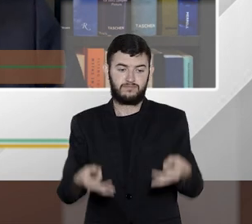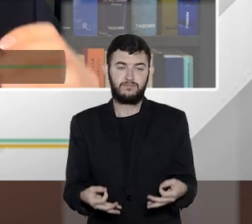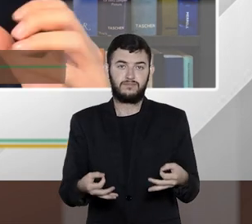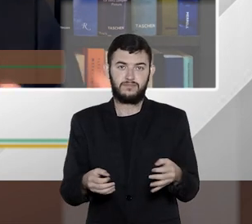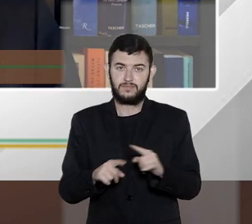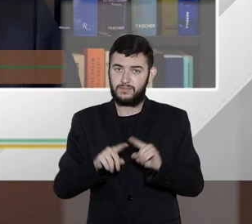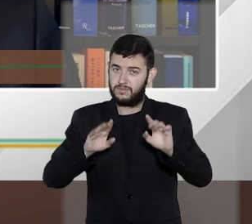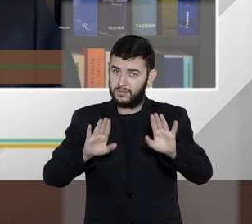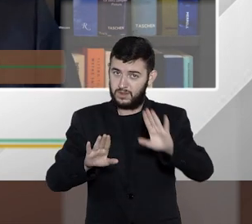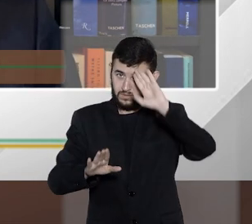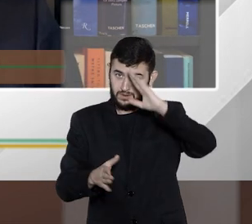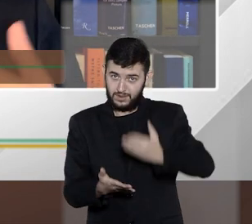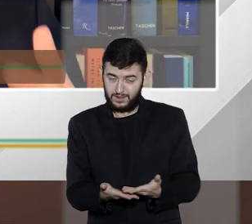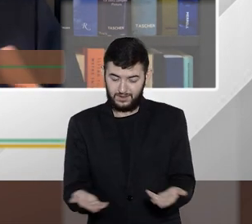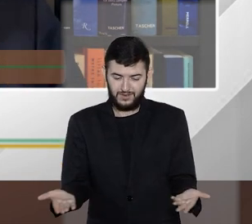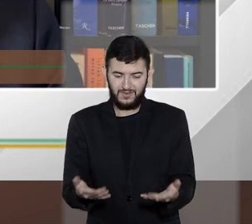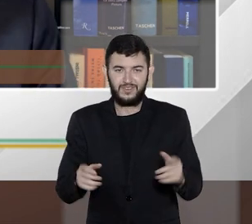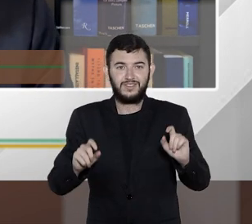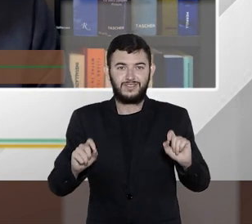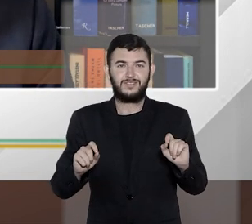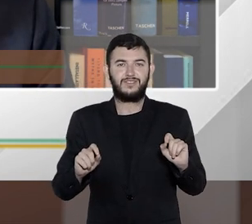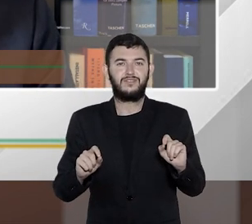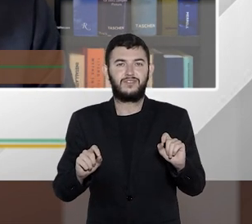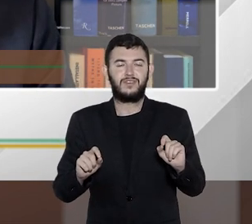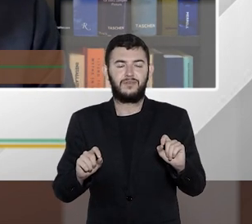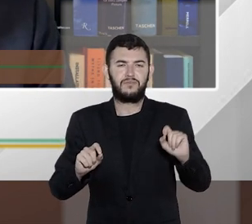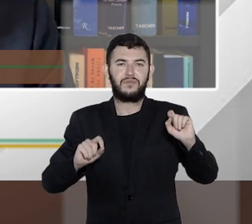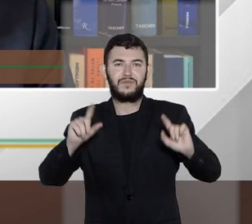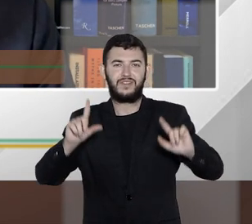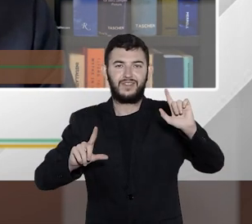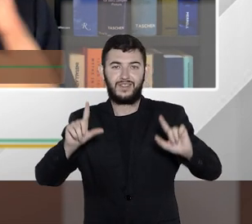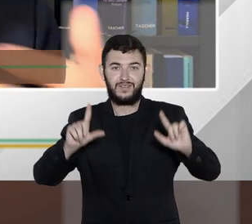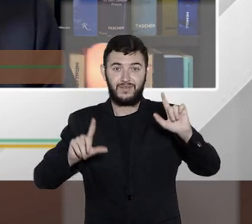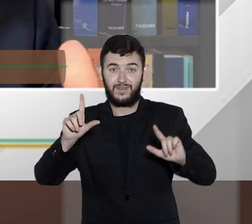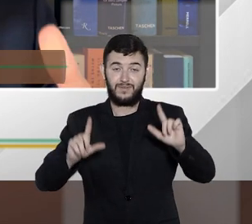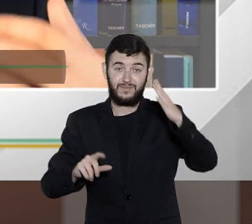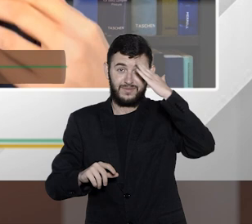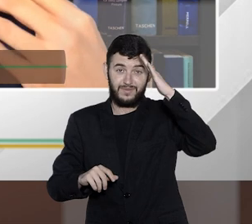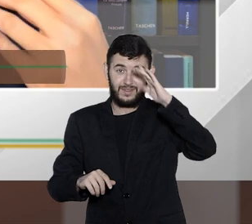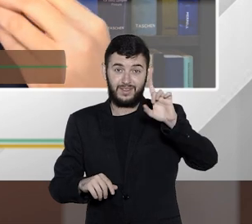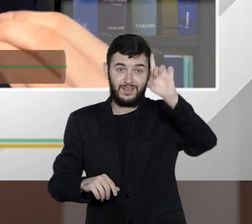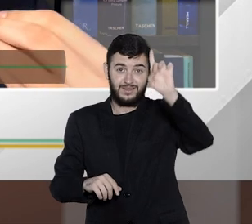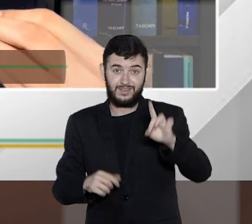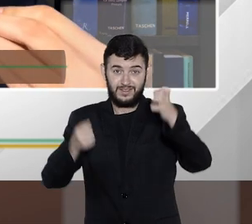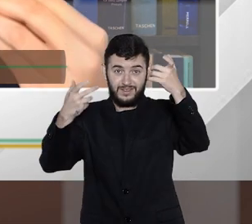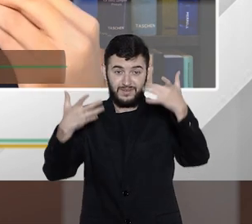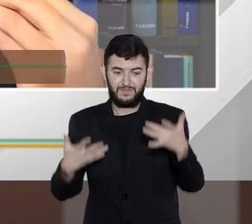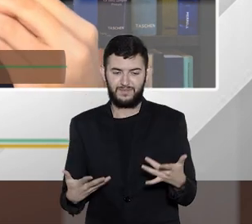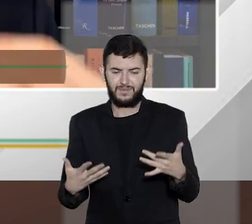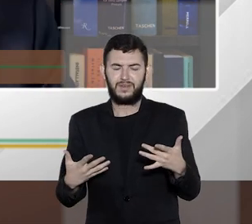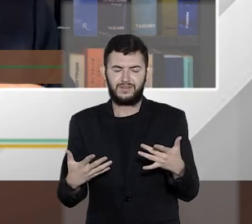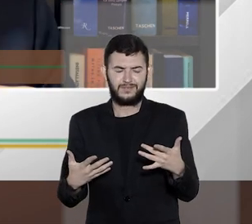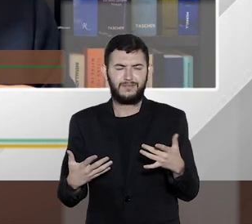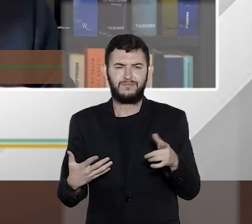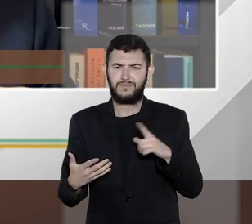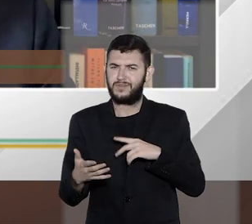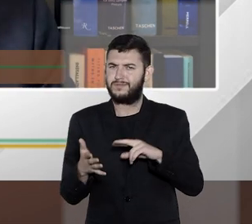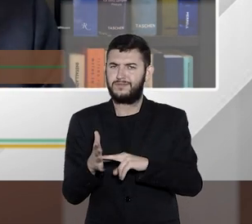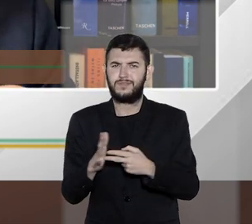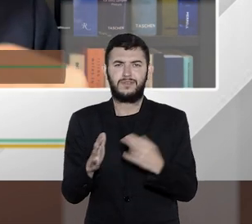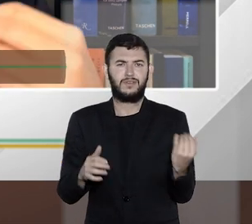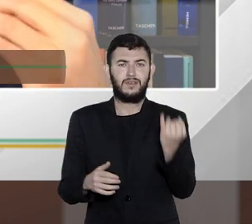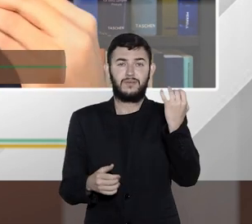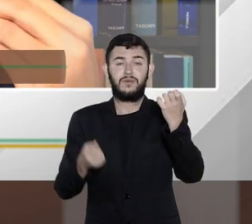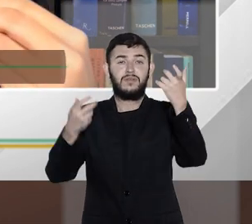que esse programa é fundamental para isso, essa edição do Entender Direito, que é para dizer, a gente precisa de uma